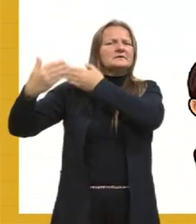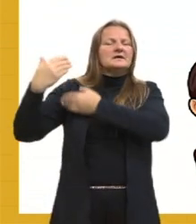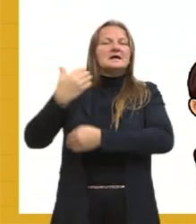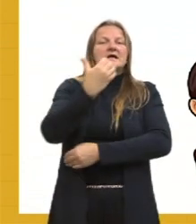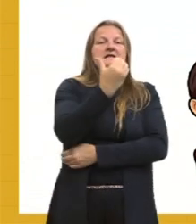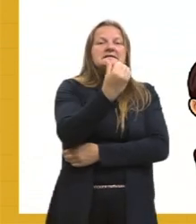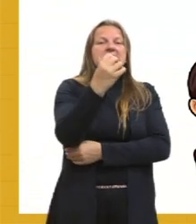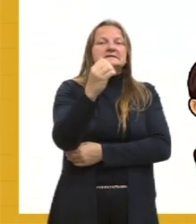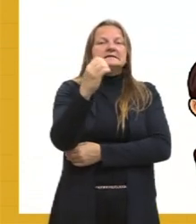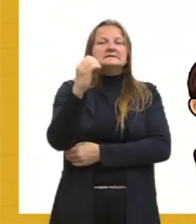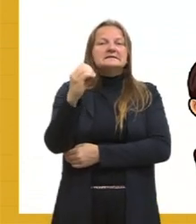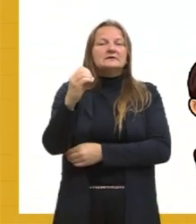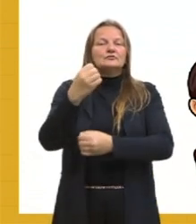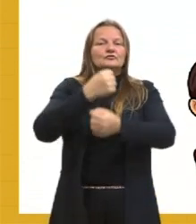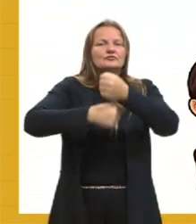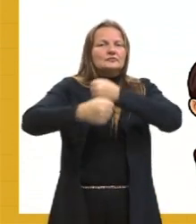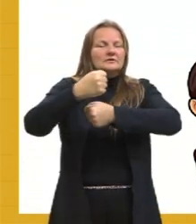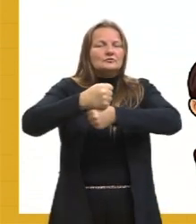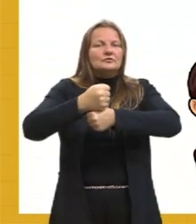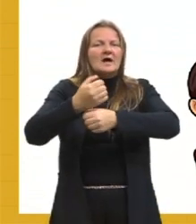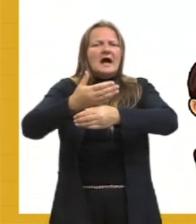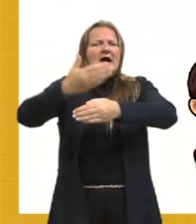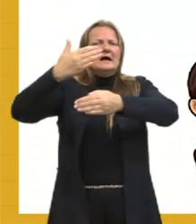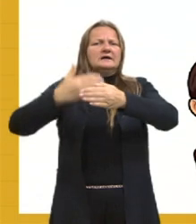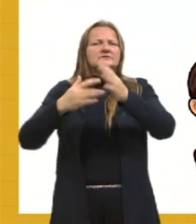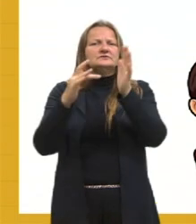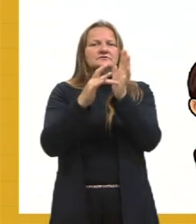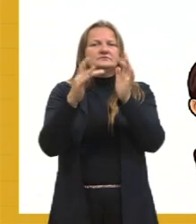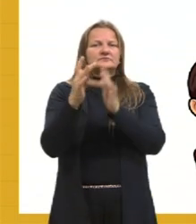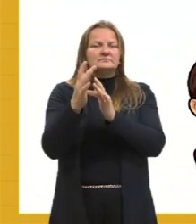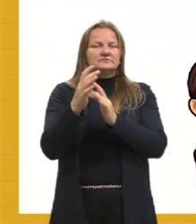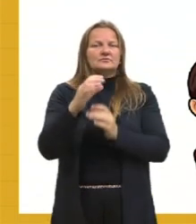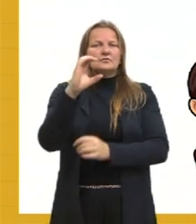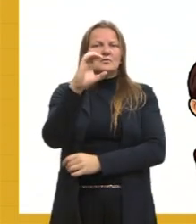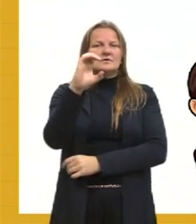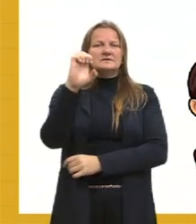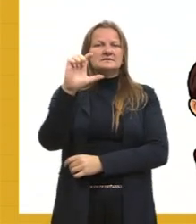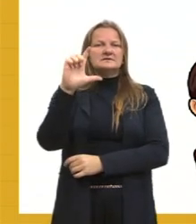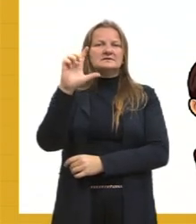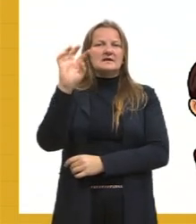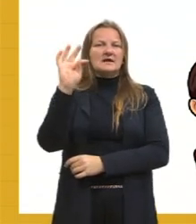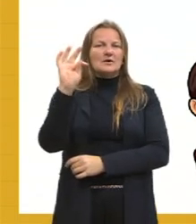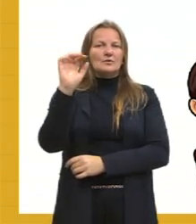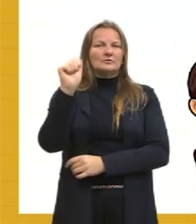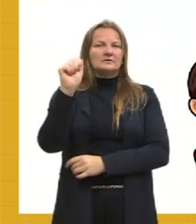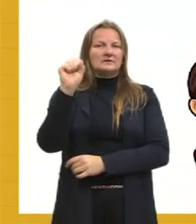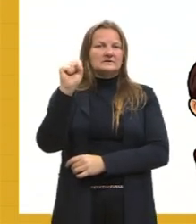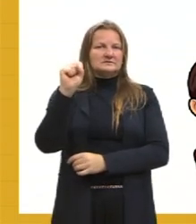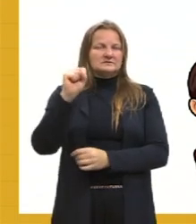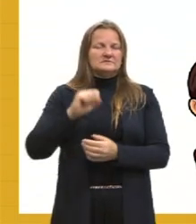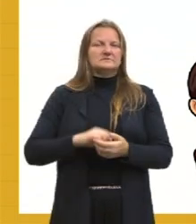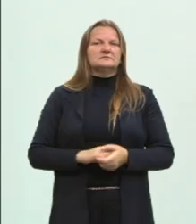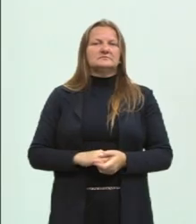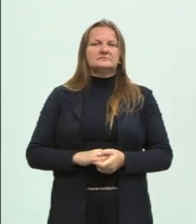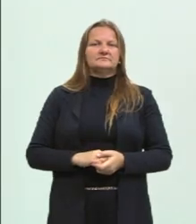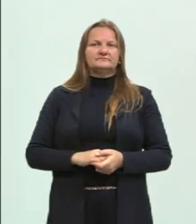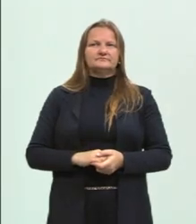.C. e com os povos celtas. Então, essa era uma